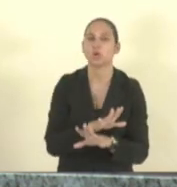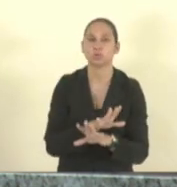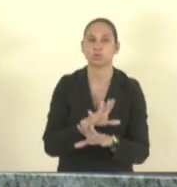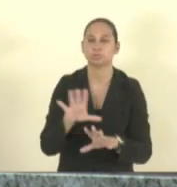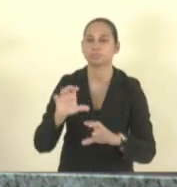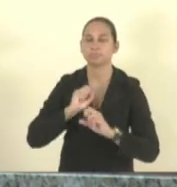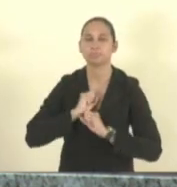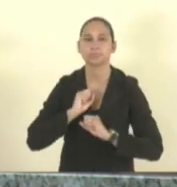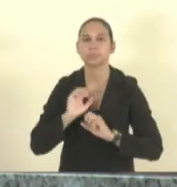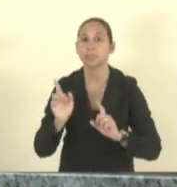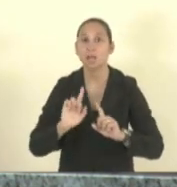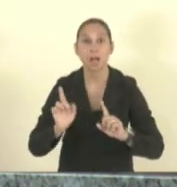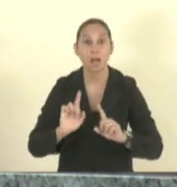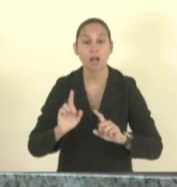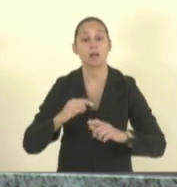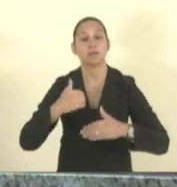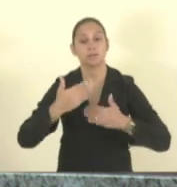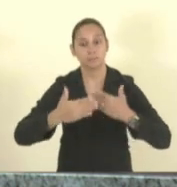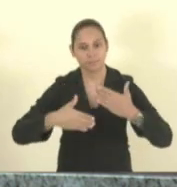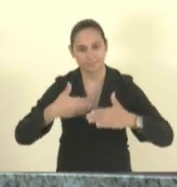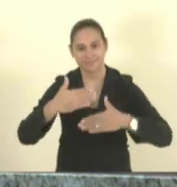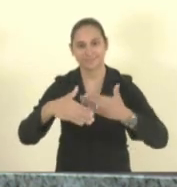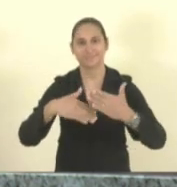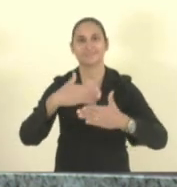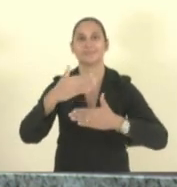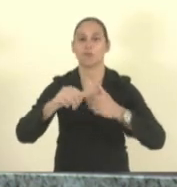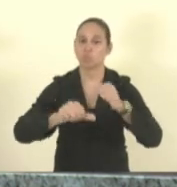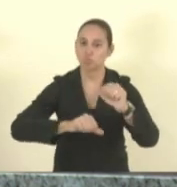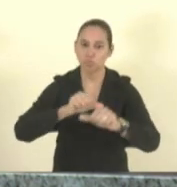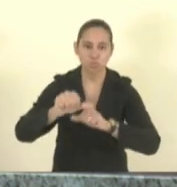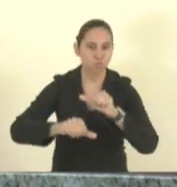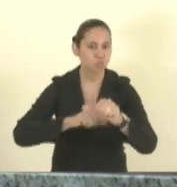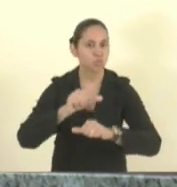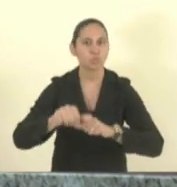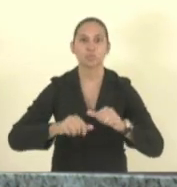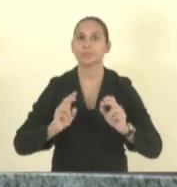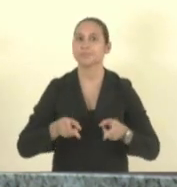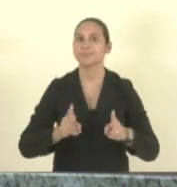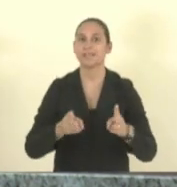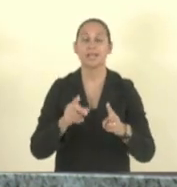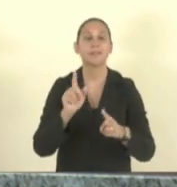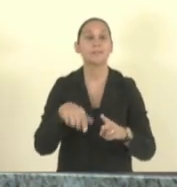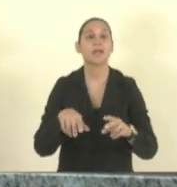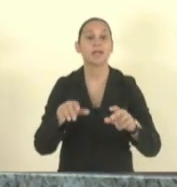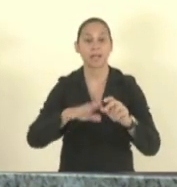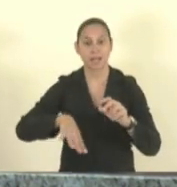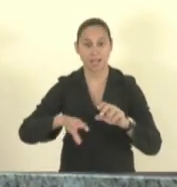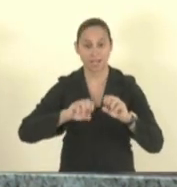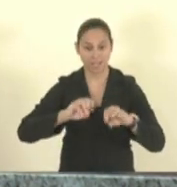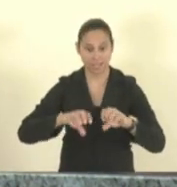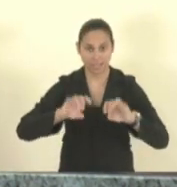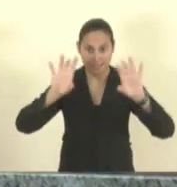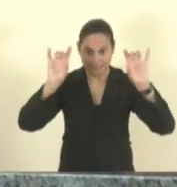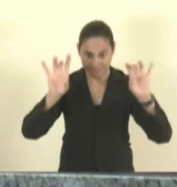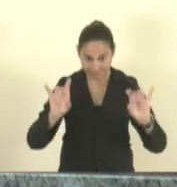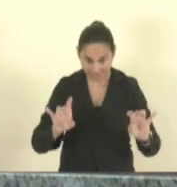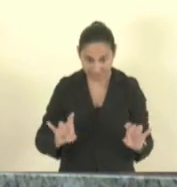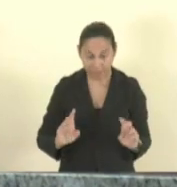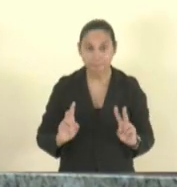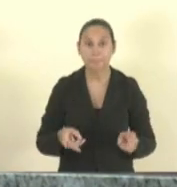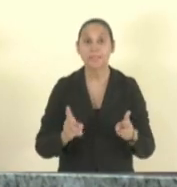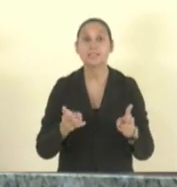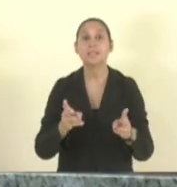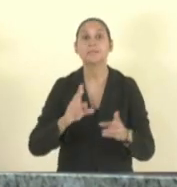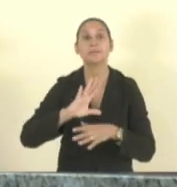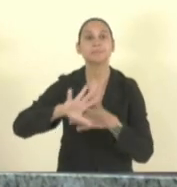constante movimento porque a educação especial é a educação que ela ela está no meio da